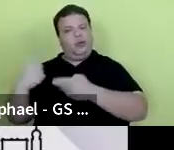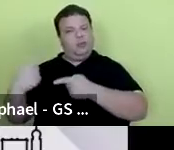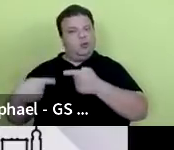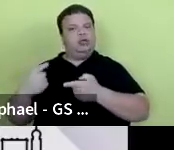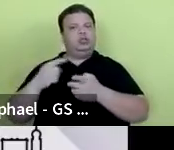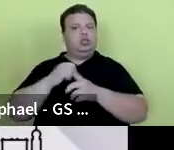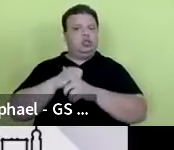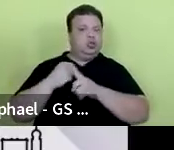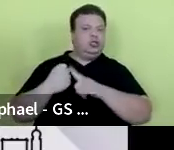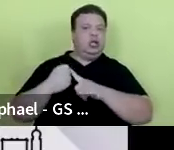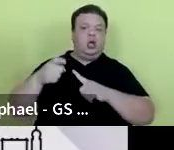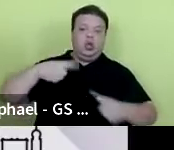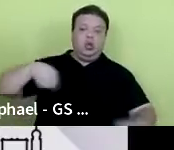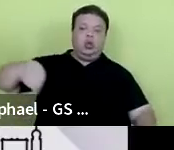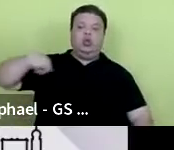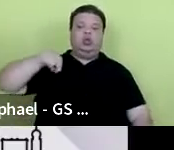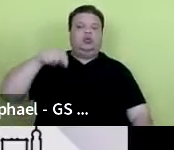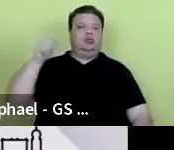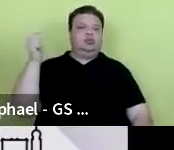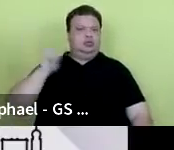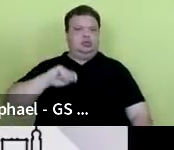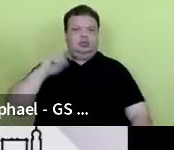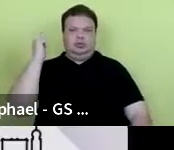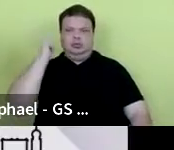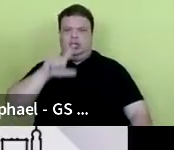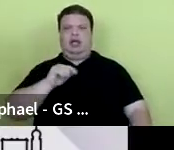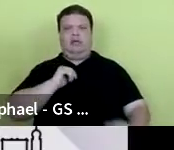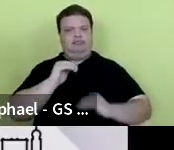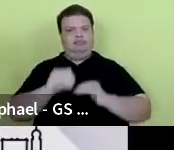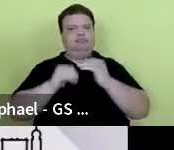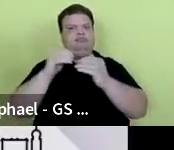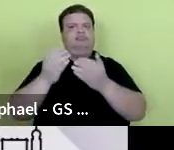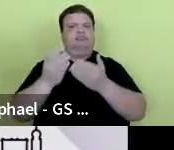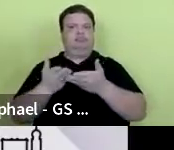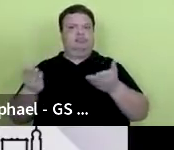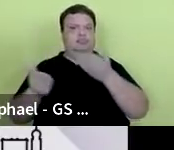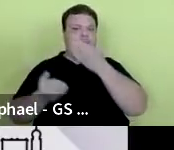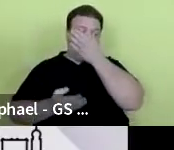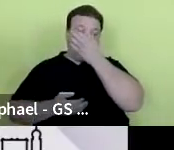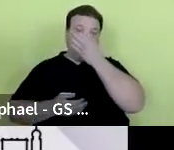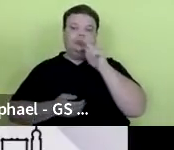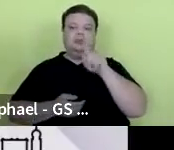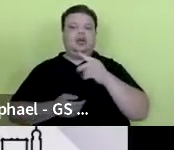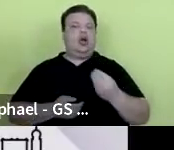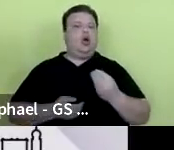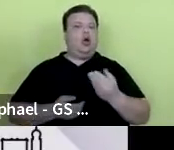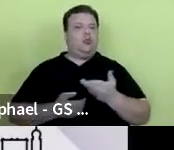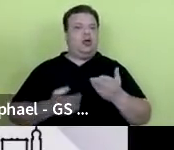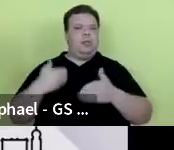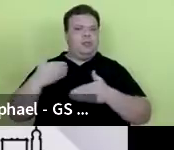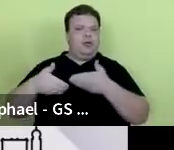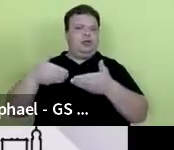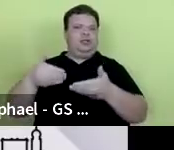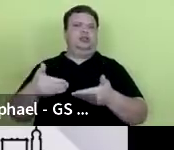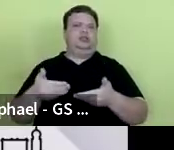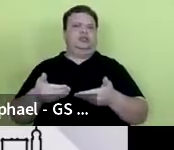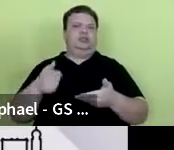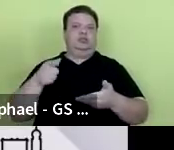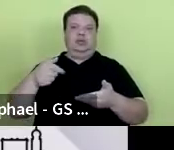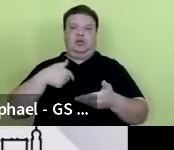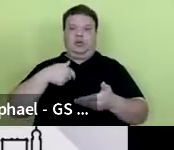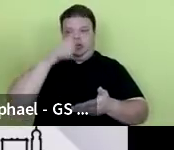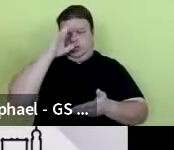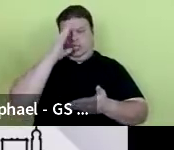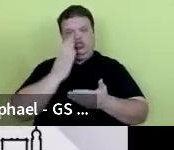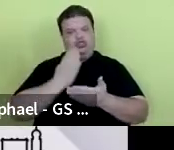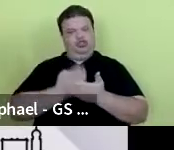todas as formas de desenvolvimento com esse processo que eu acredito